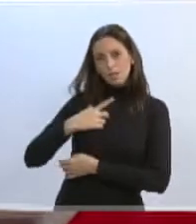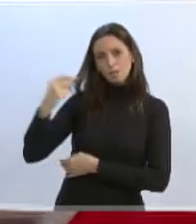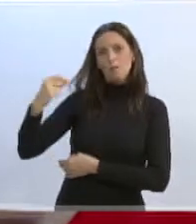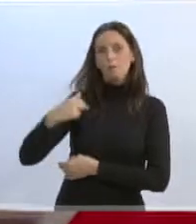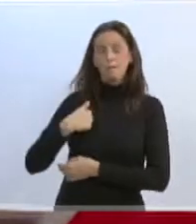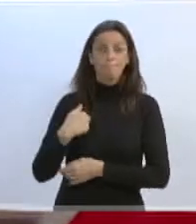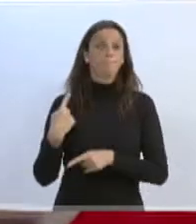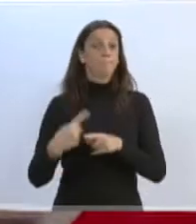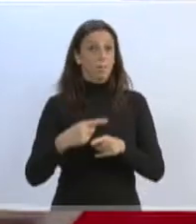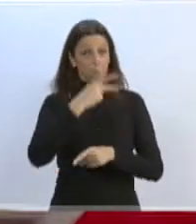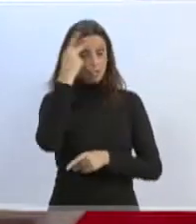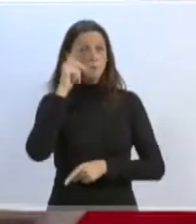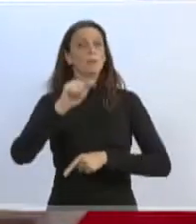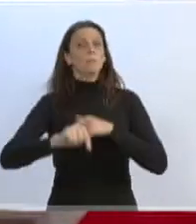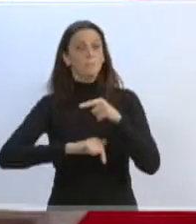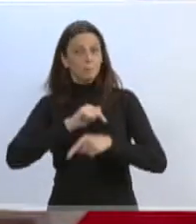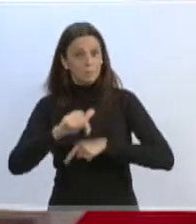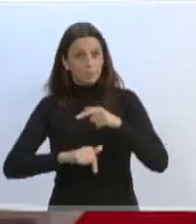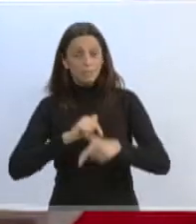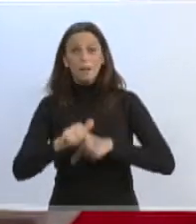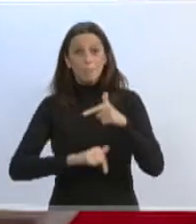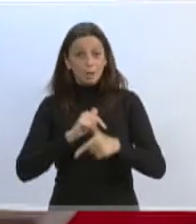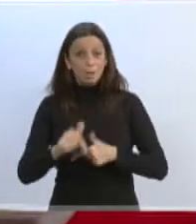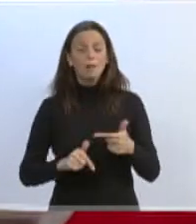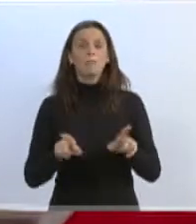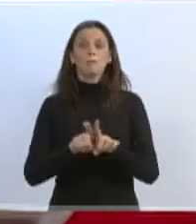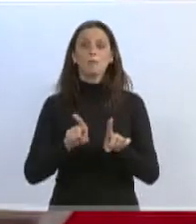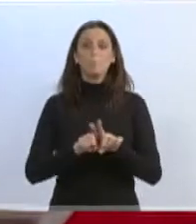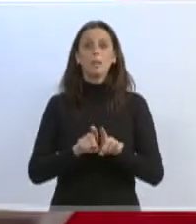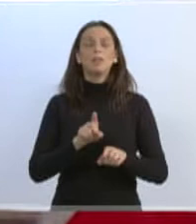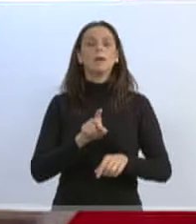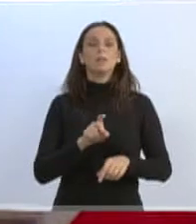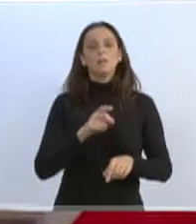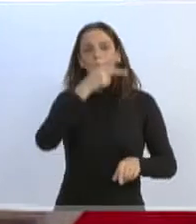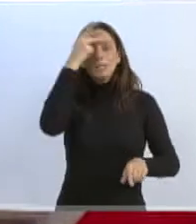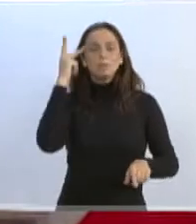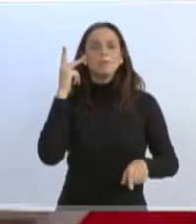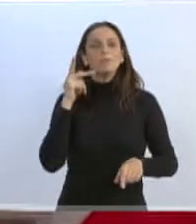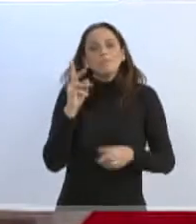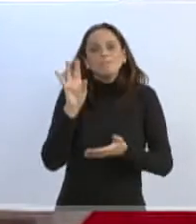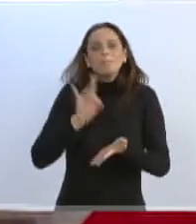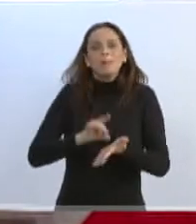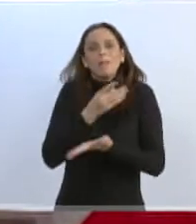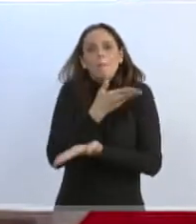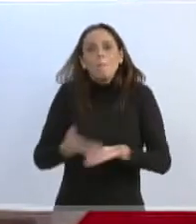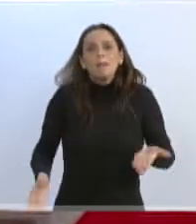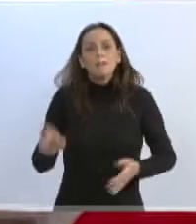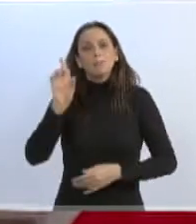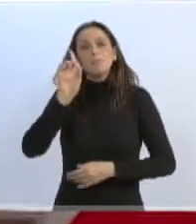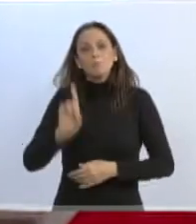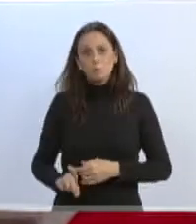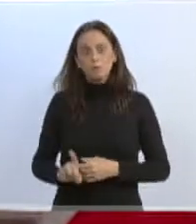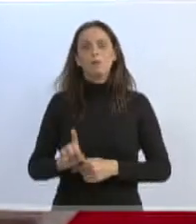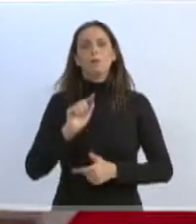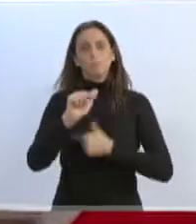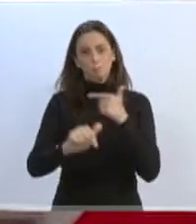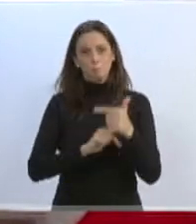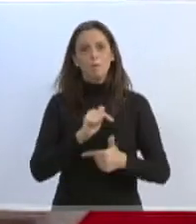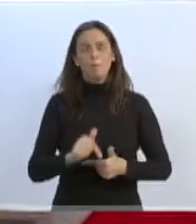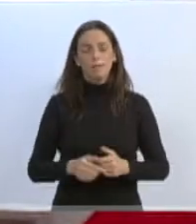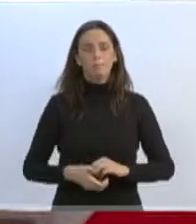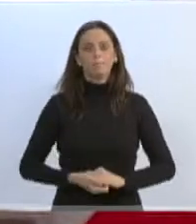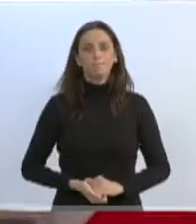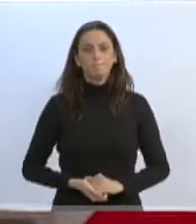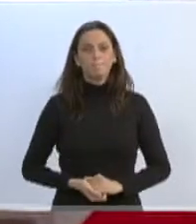trabalhado contra os trabalhadores e defendido a retirada de direitos dos trabalhadores e trabalhadoras do nosso município. Então, fica aqui também,